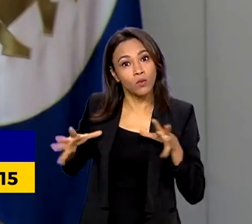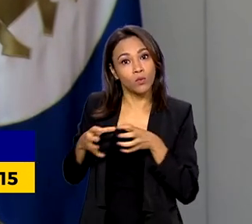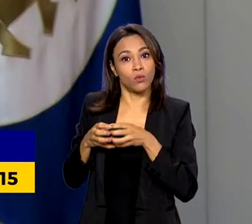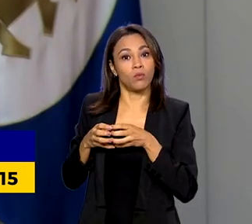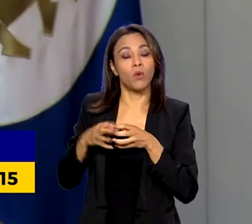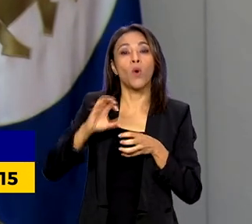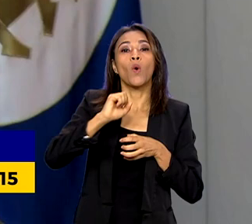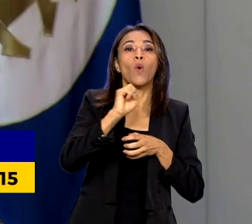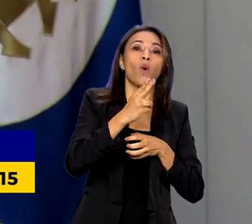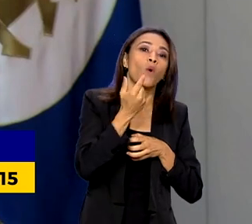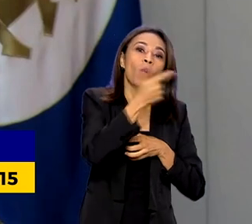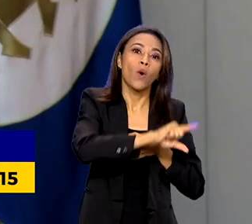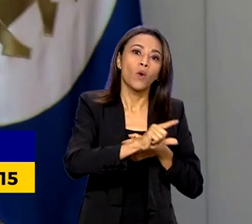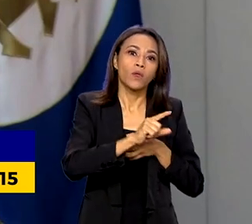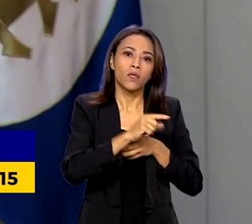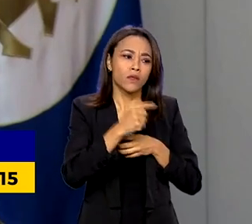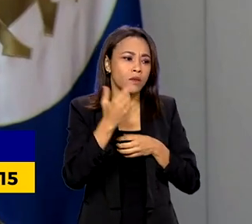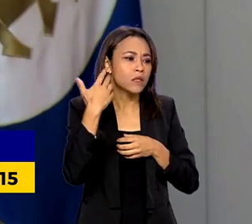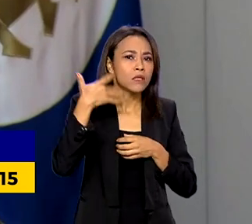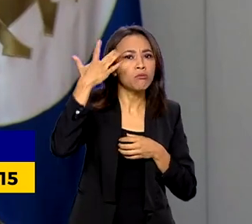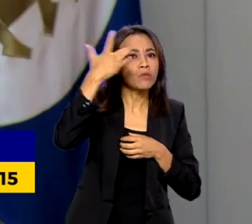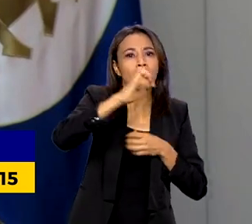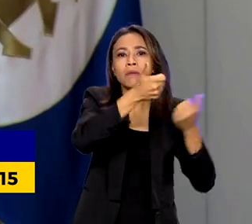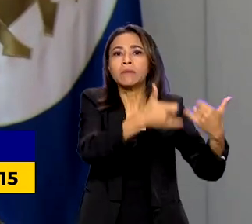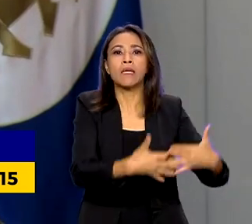ninguém tem a decência de explicar.